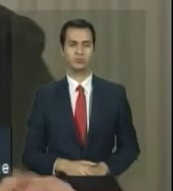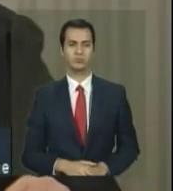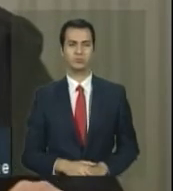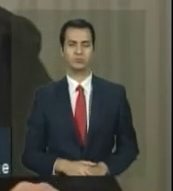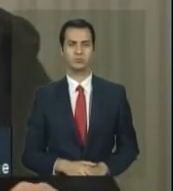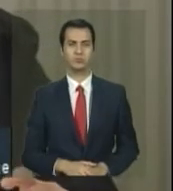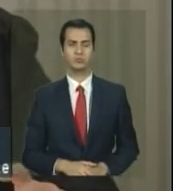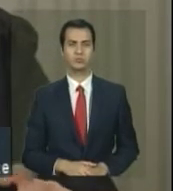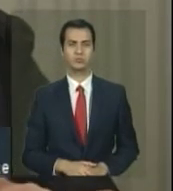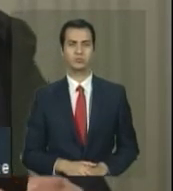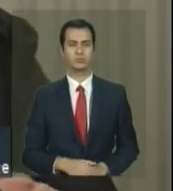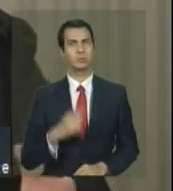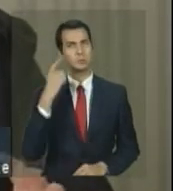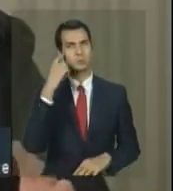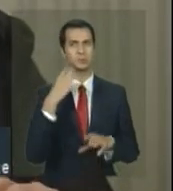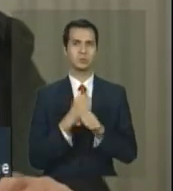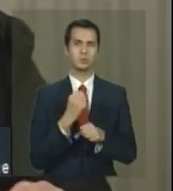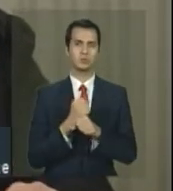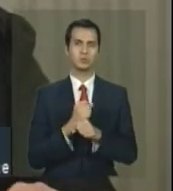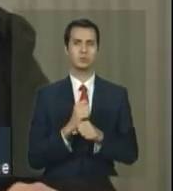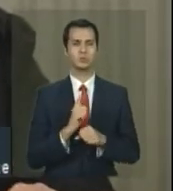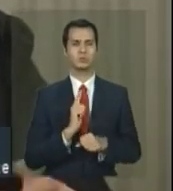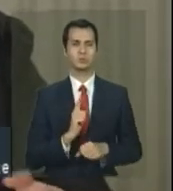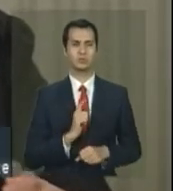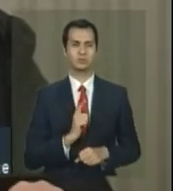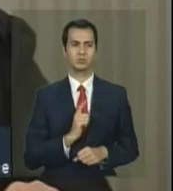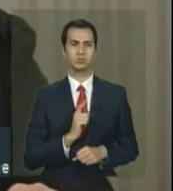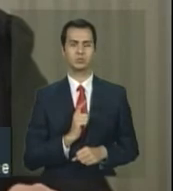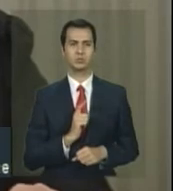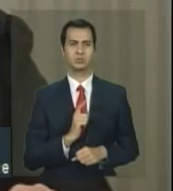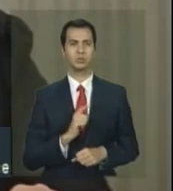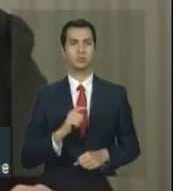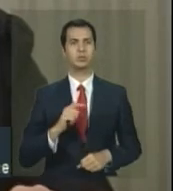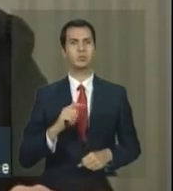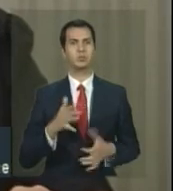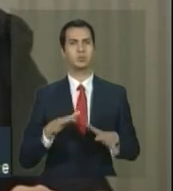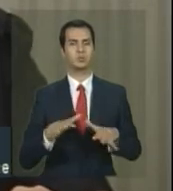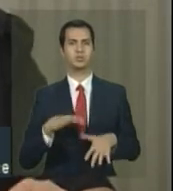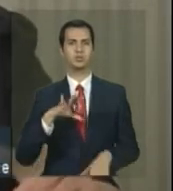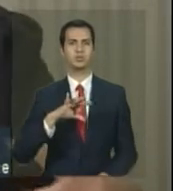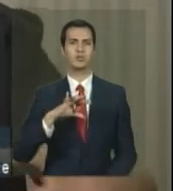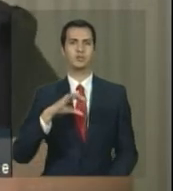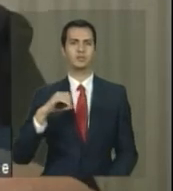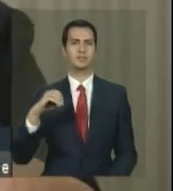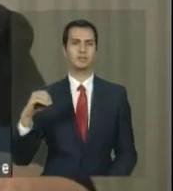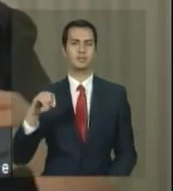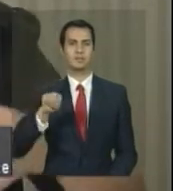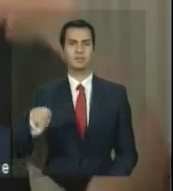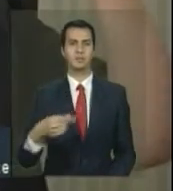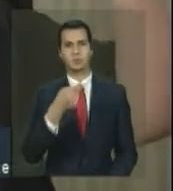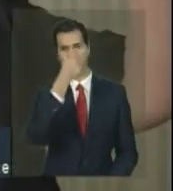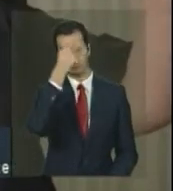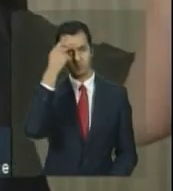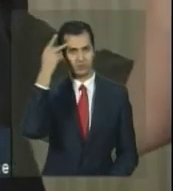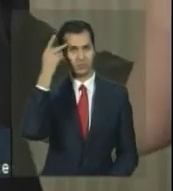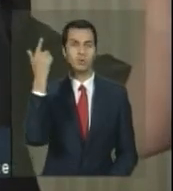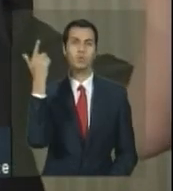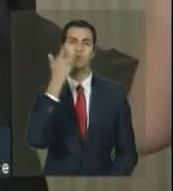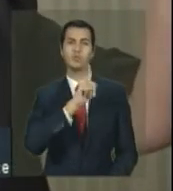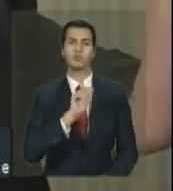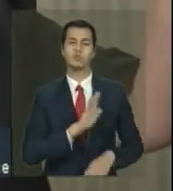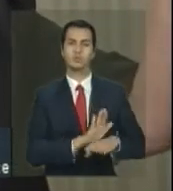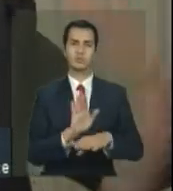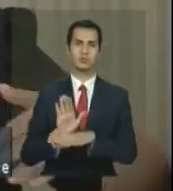uma conta vezes quatro, daí quase 900 mil pessoas que a gente só com essa medida se já tira da